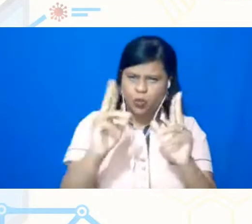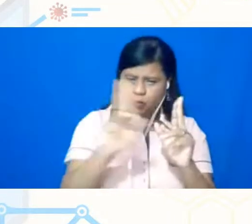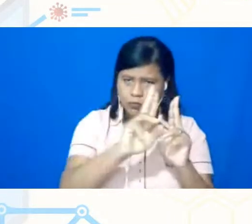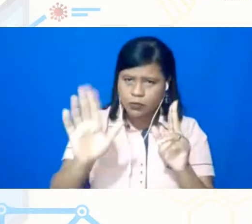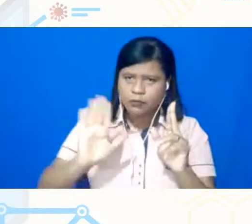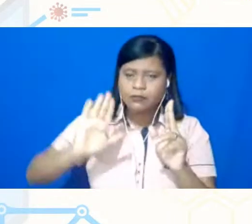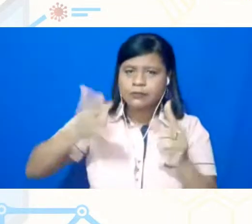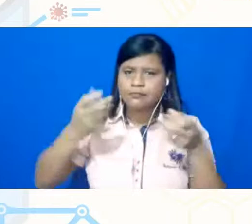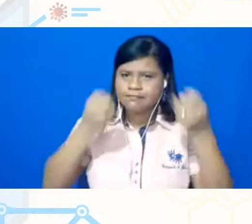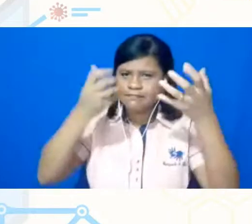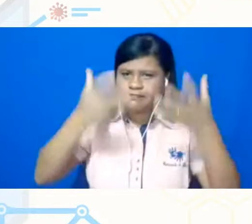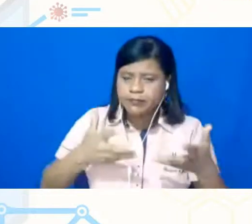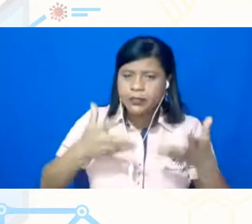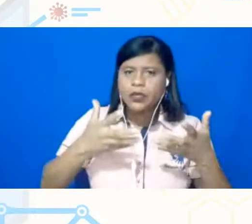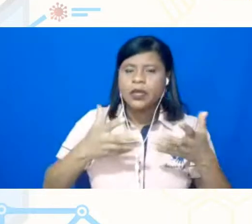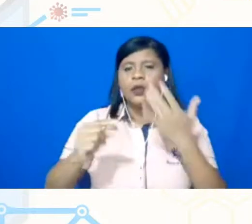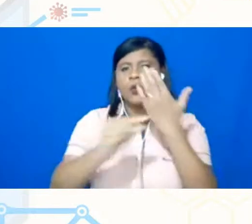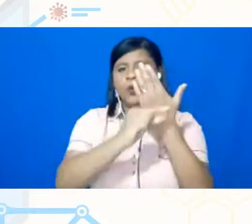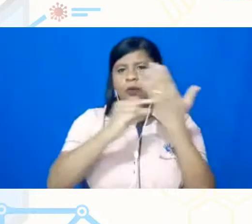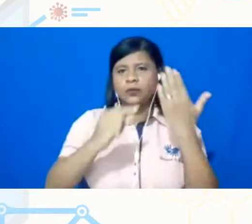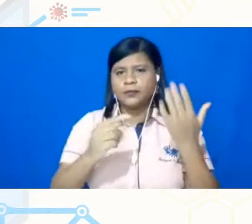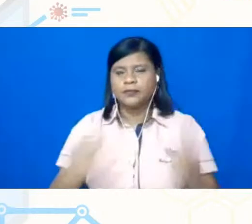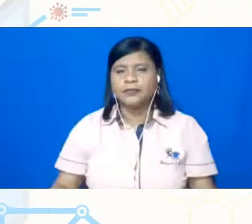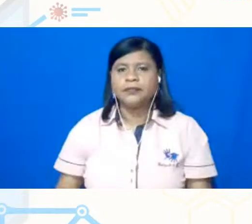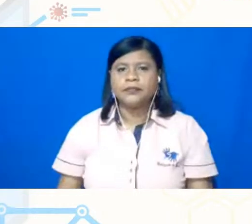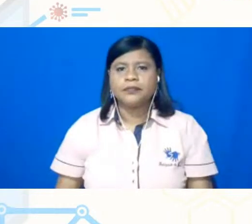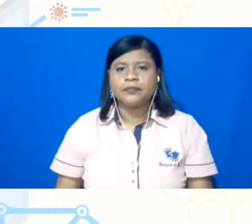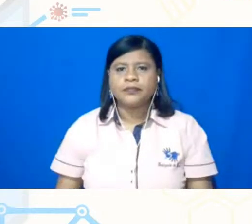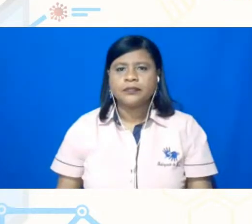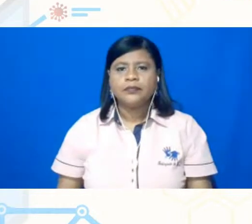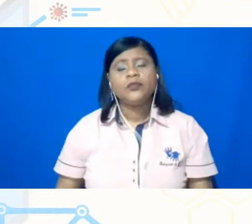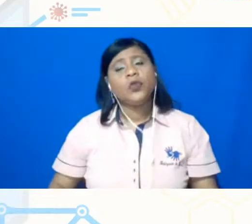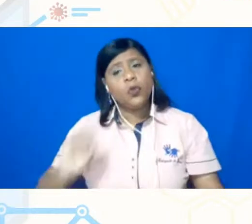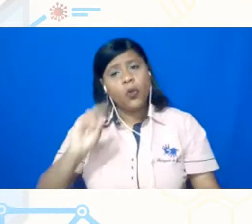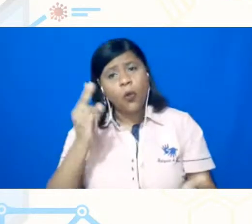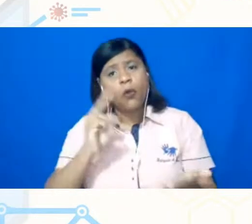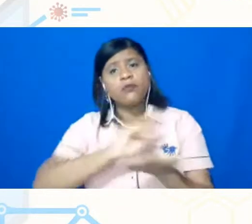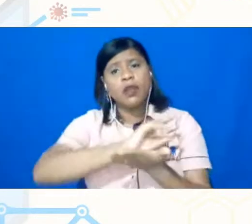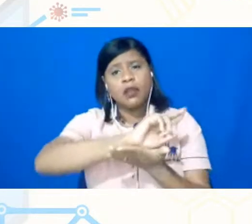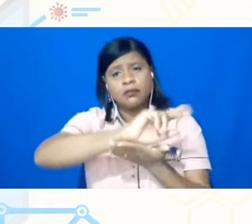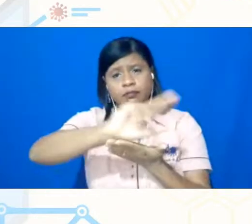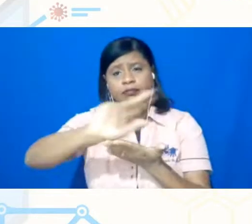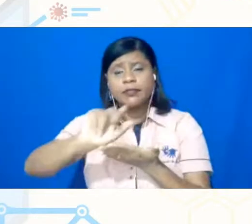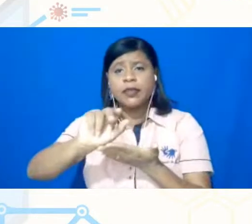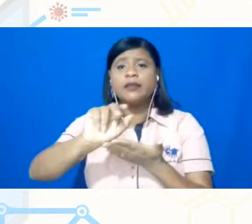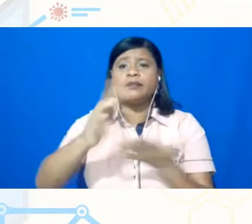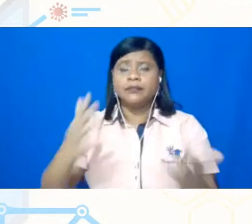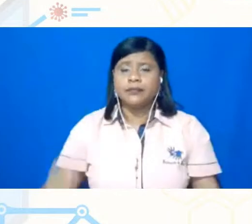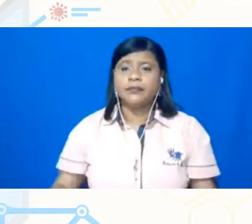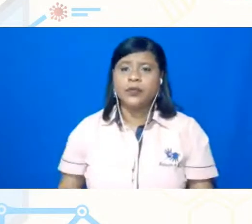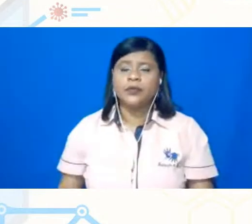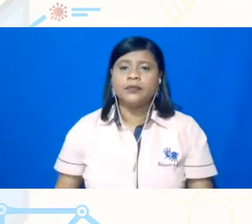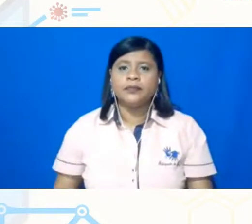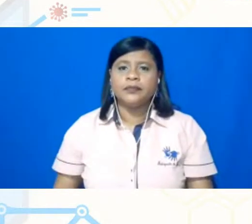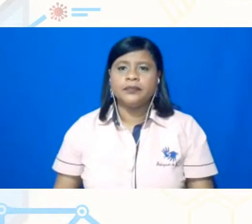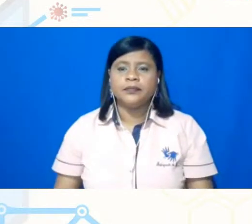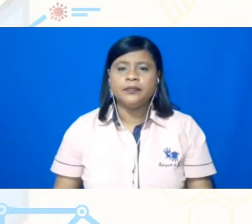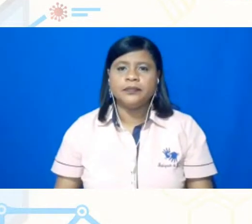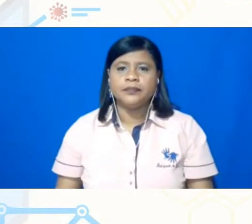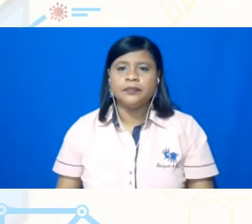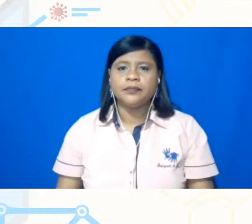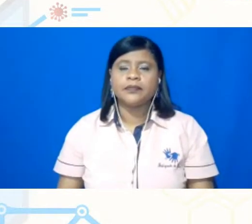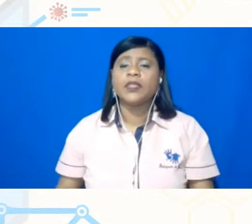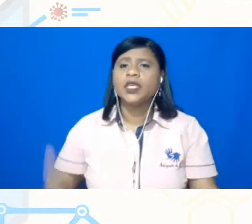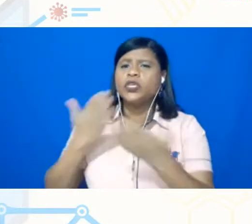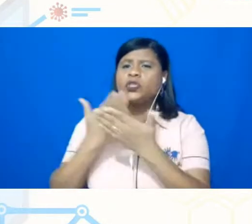um autor, né, ou vários autores, as epistemologias do sul, estudos